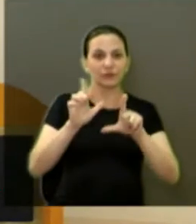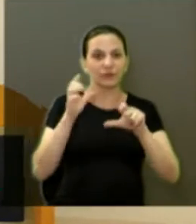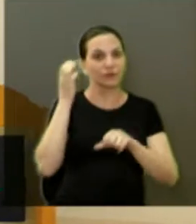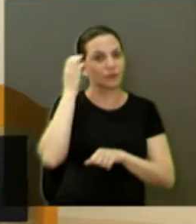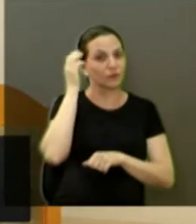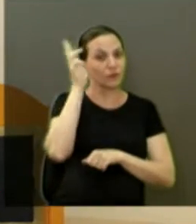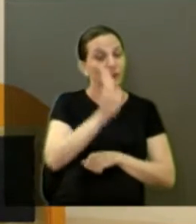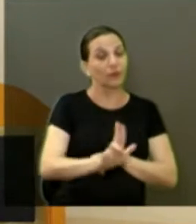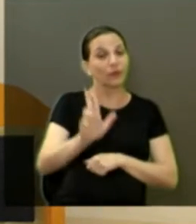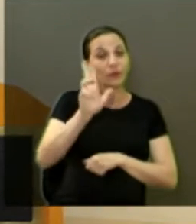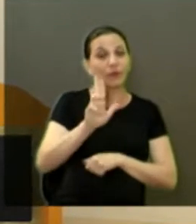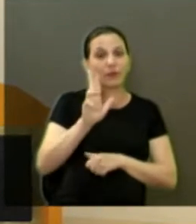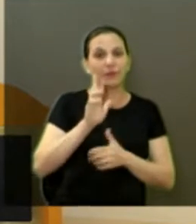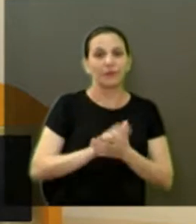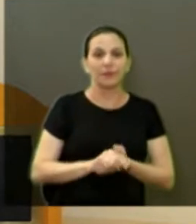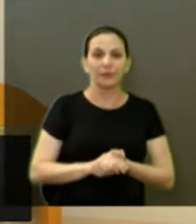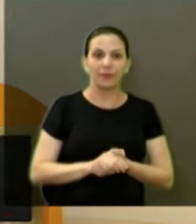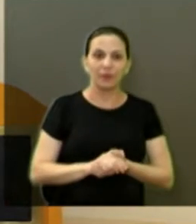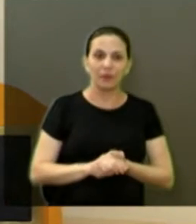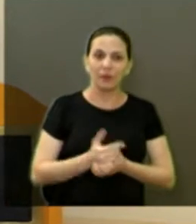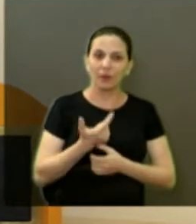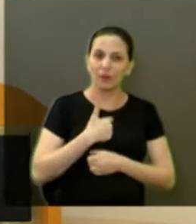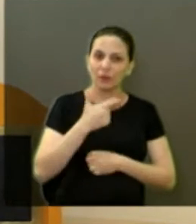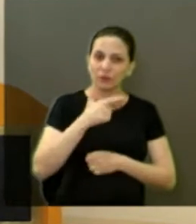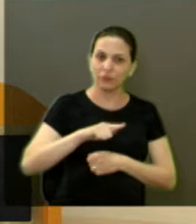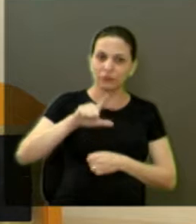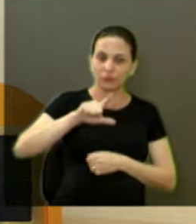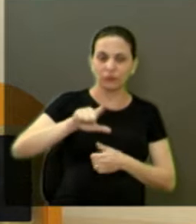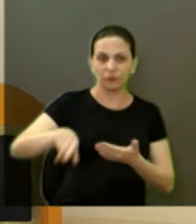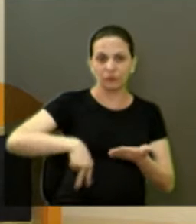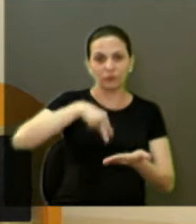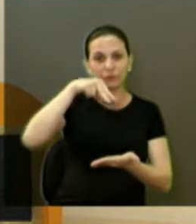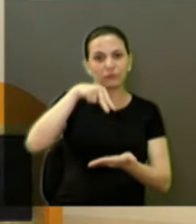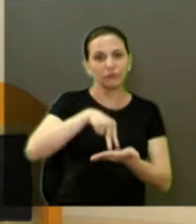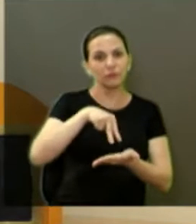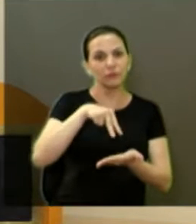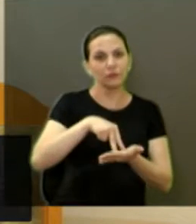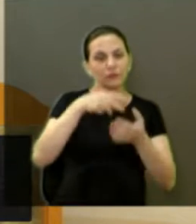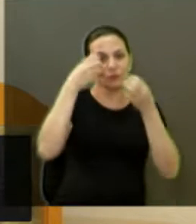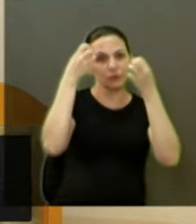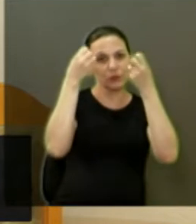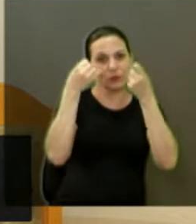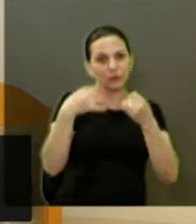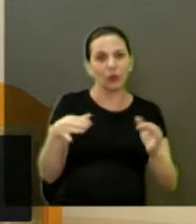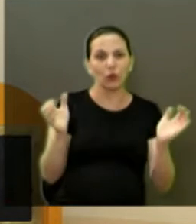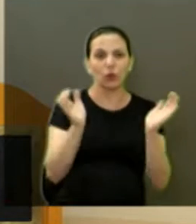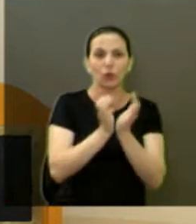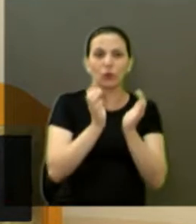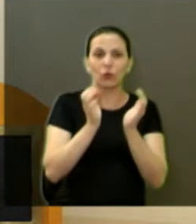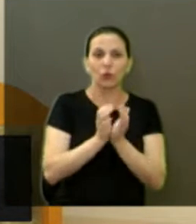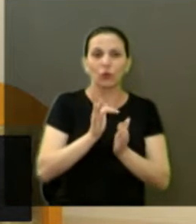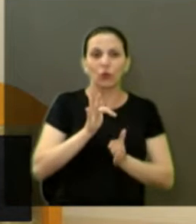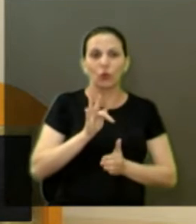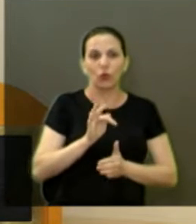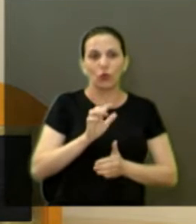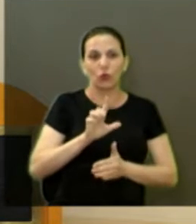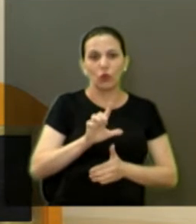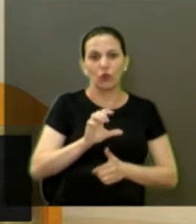na rádio Uniara. Eu venho mais um dia nessa tribuna para falar de um grupo florescer